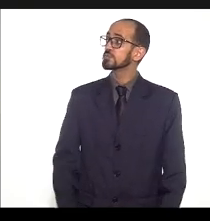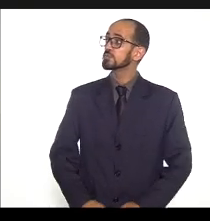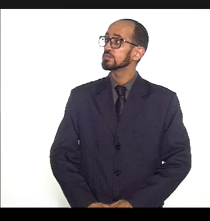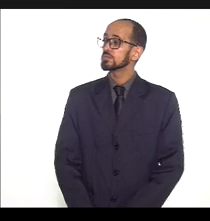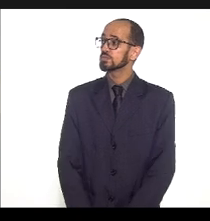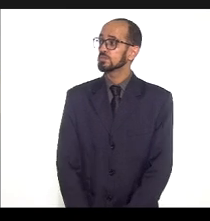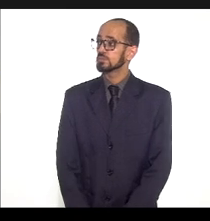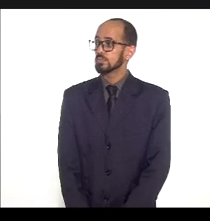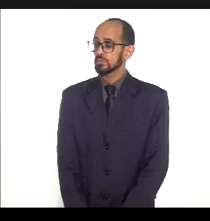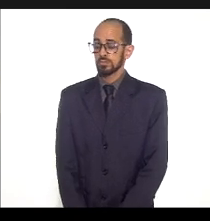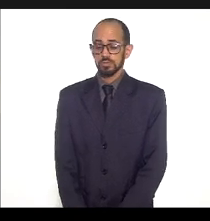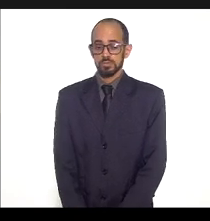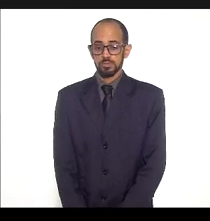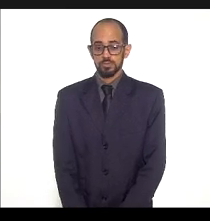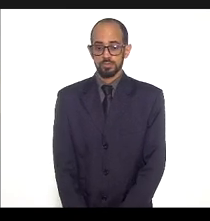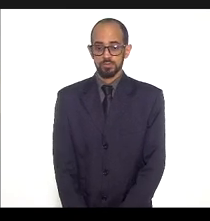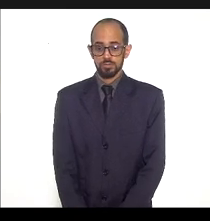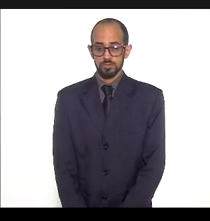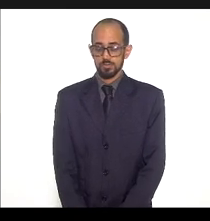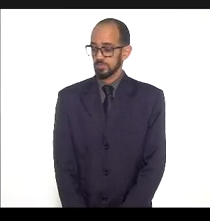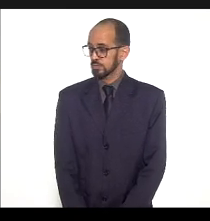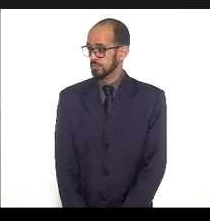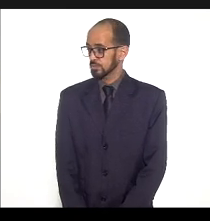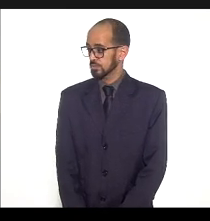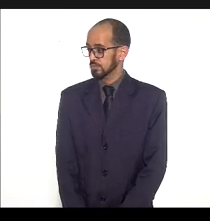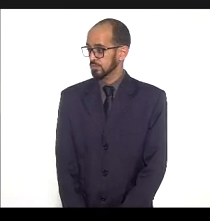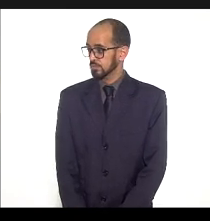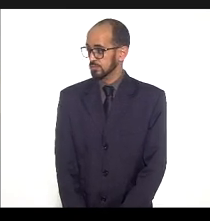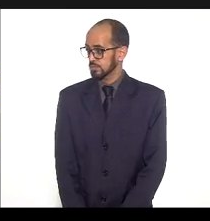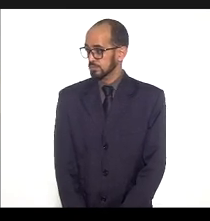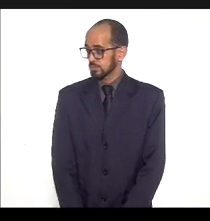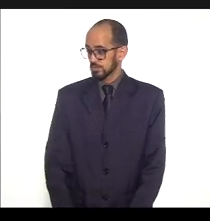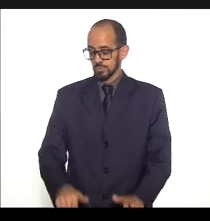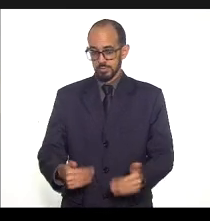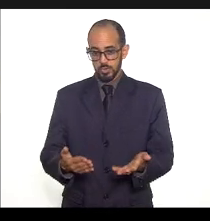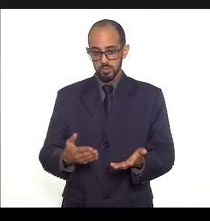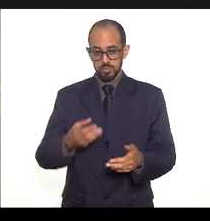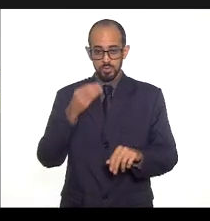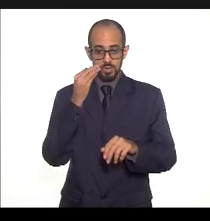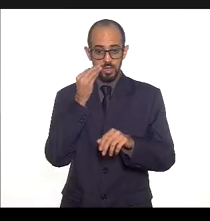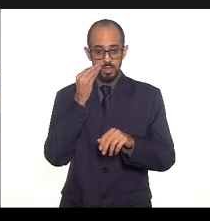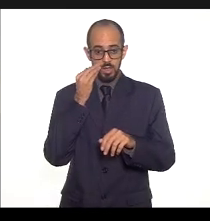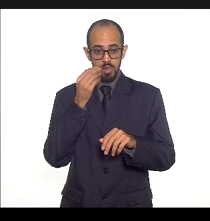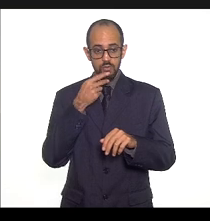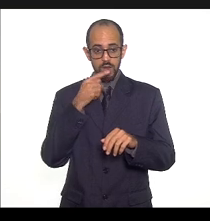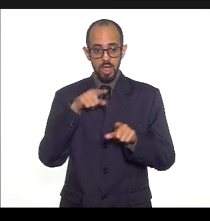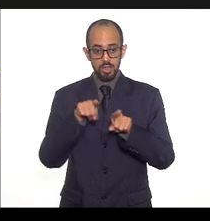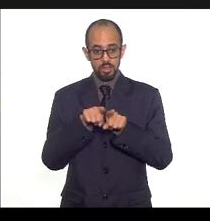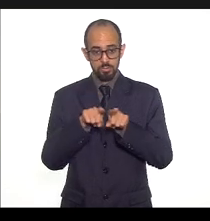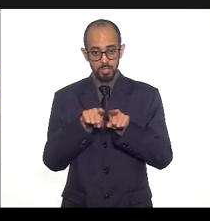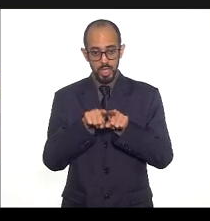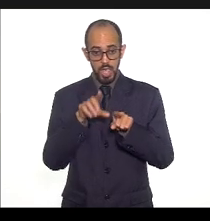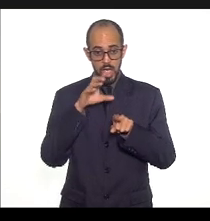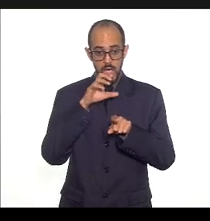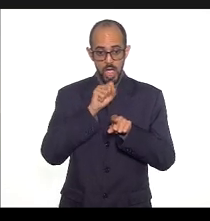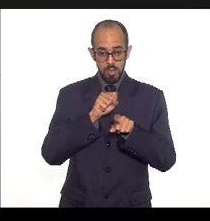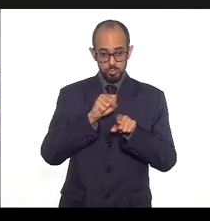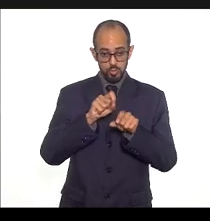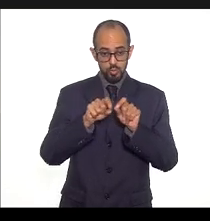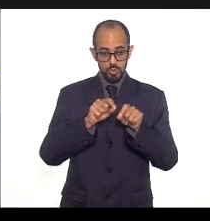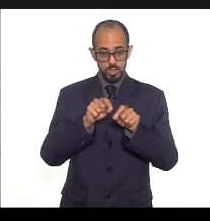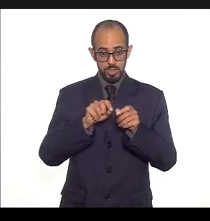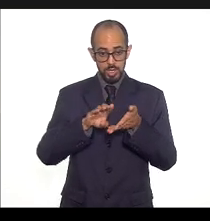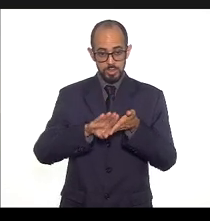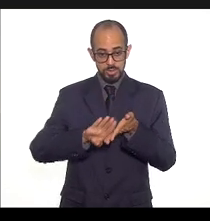Eu vou só tentar citar aqui, rapidamente, o que está dentro desse resto a pagar